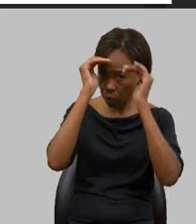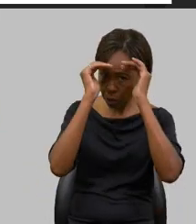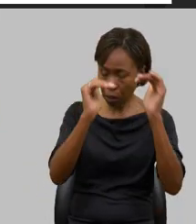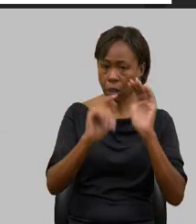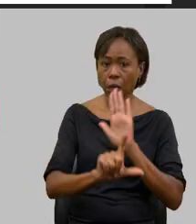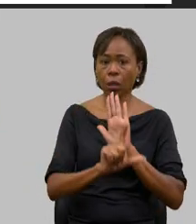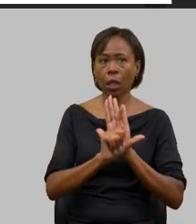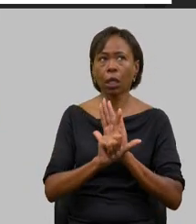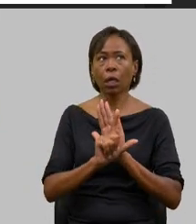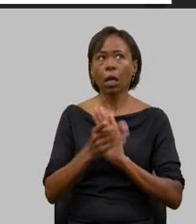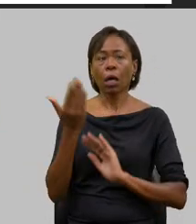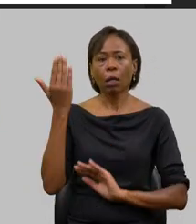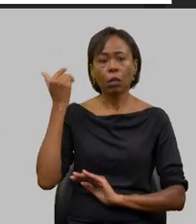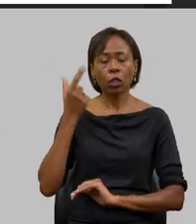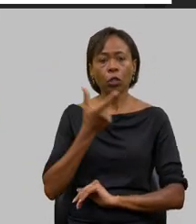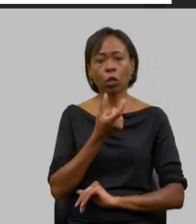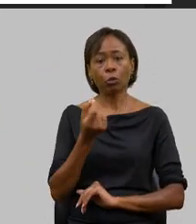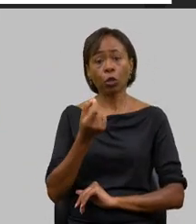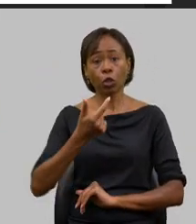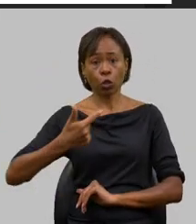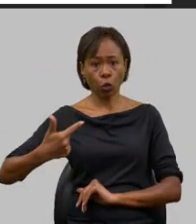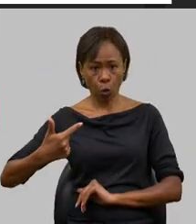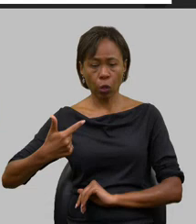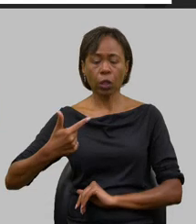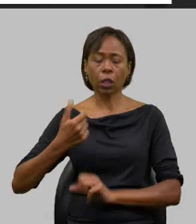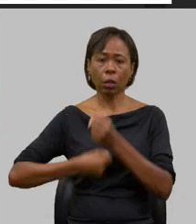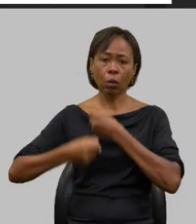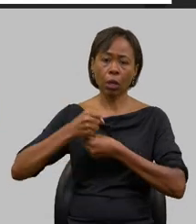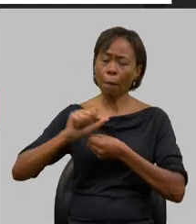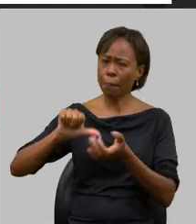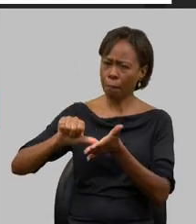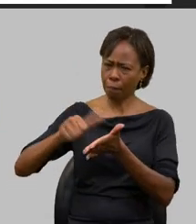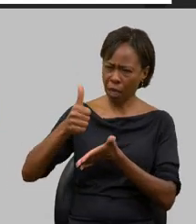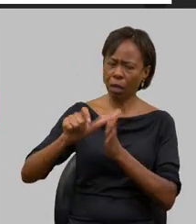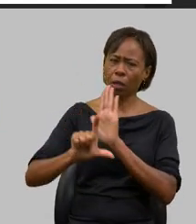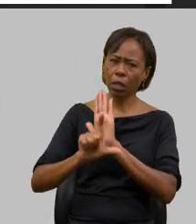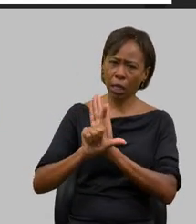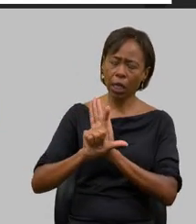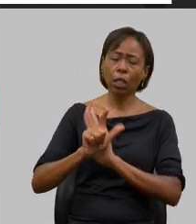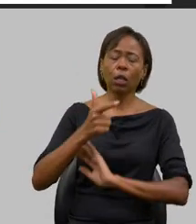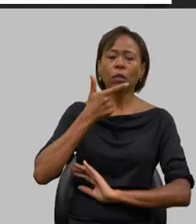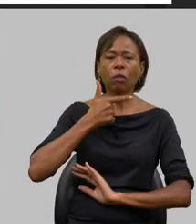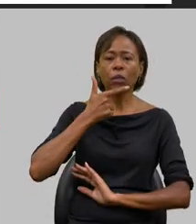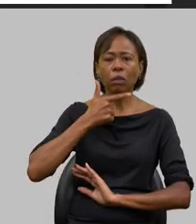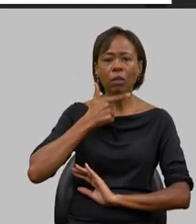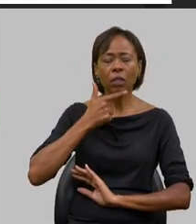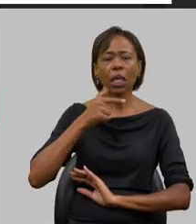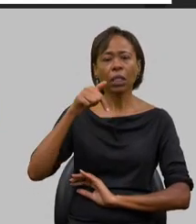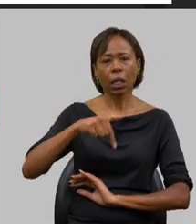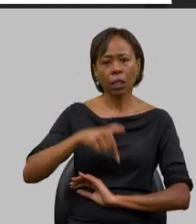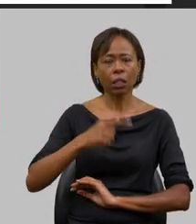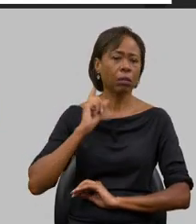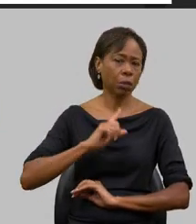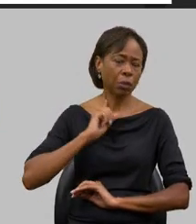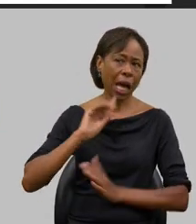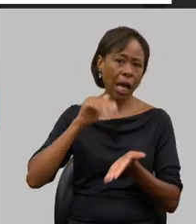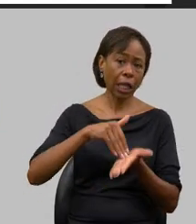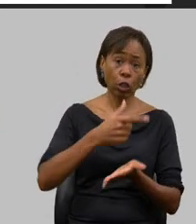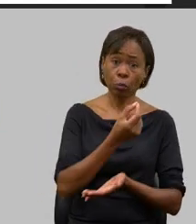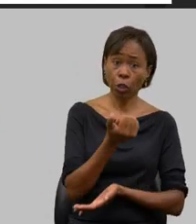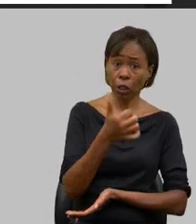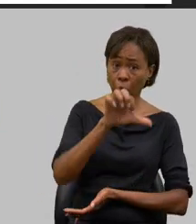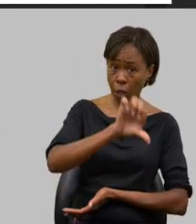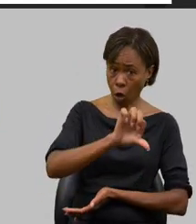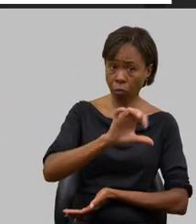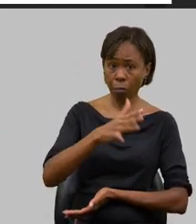2002 quando foi a primeira legislação de queijo Minas artesanal de Minas Gerais até 2019 se passaram